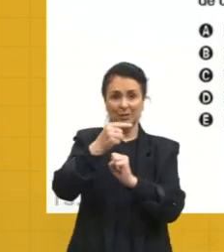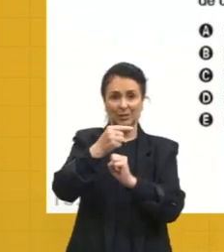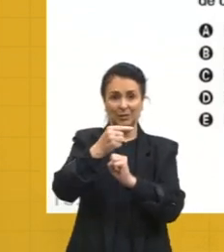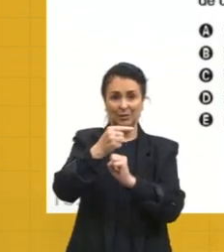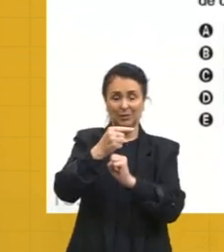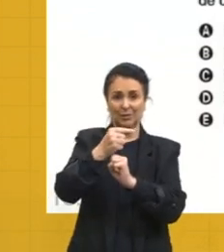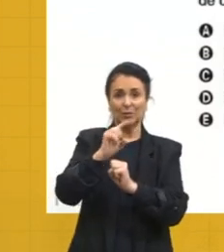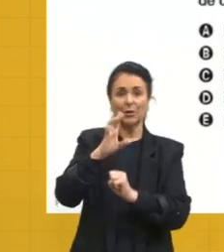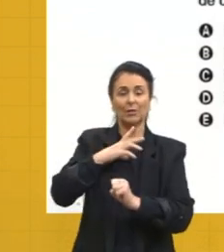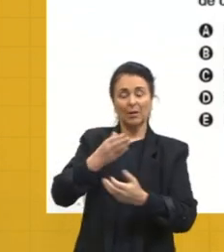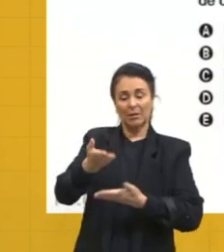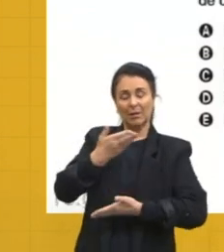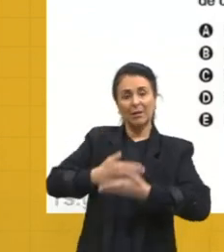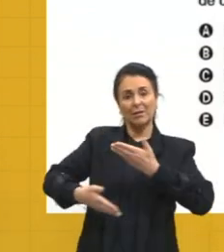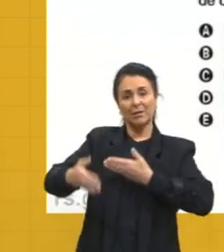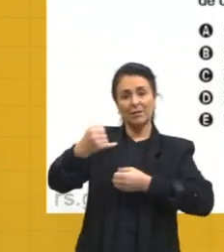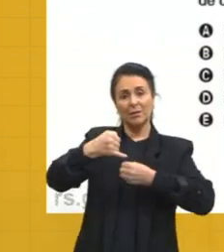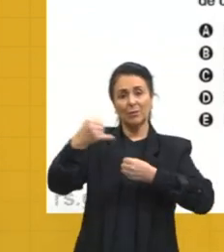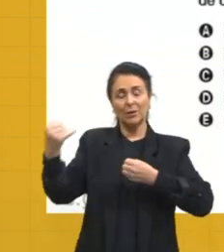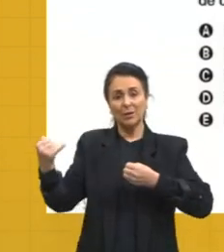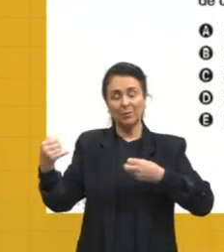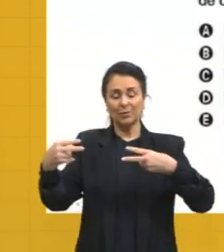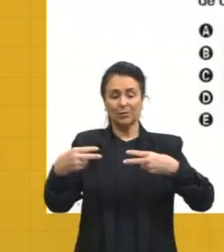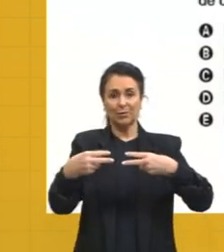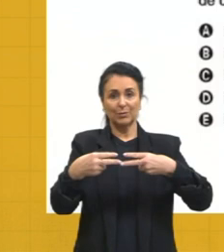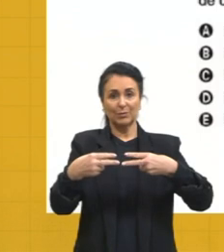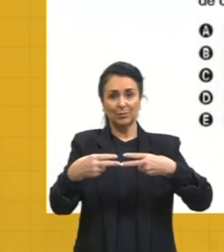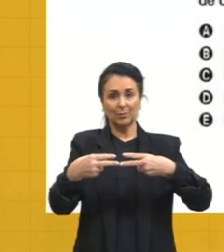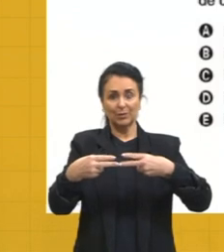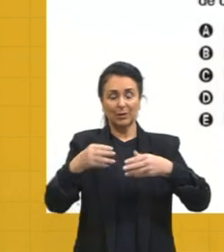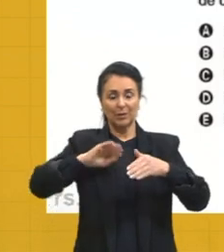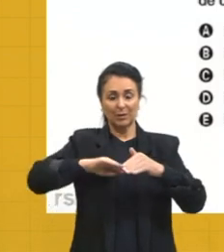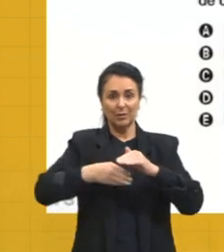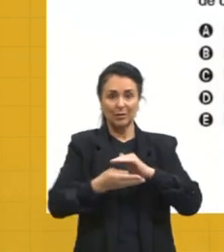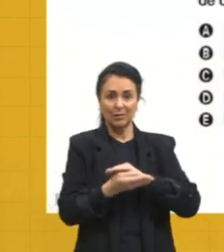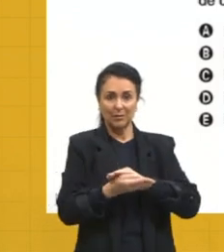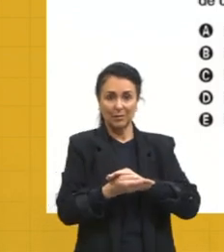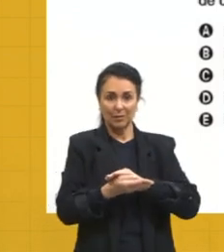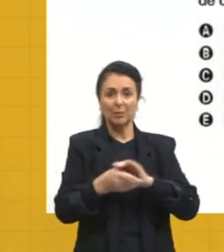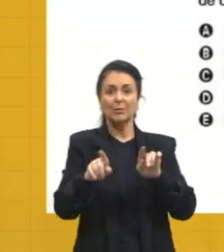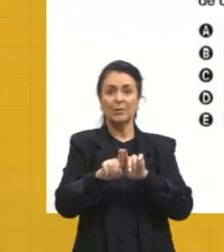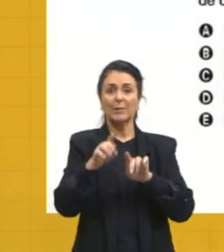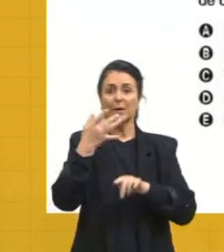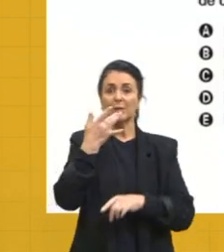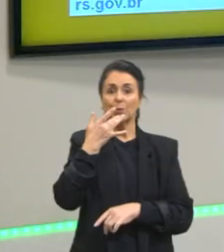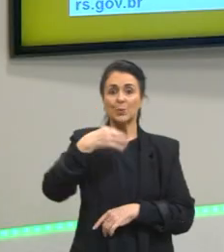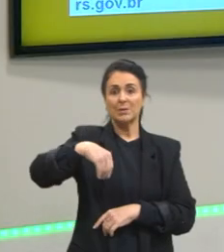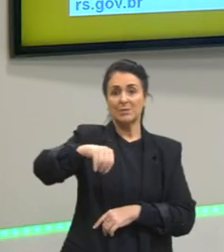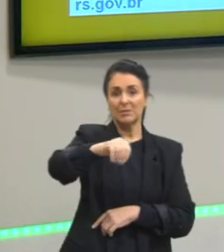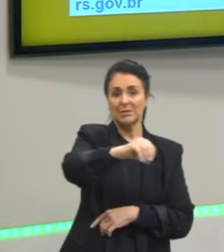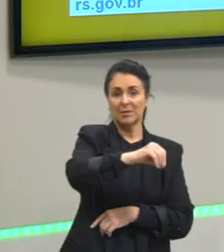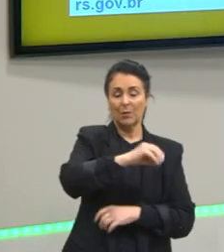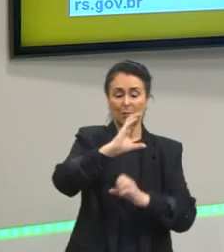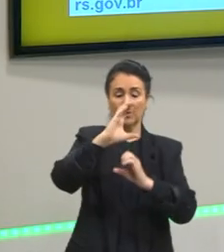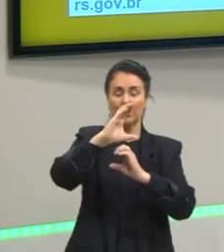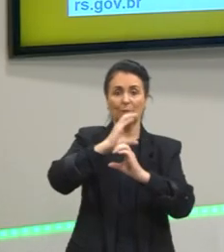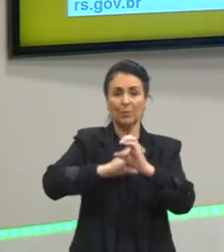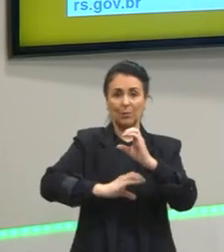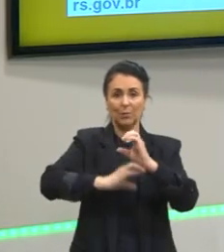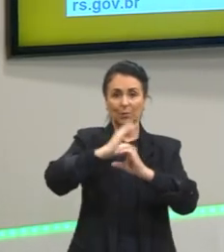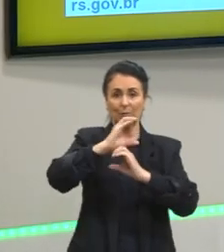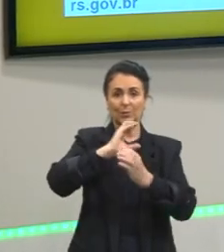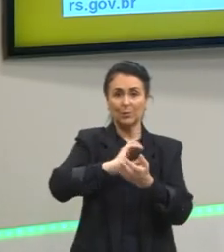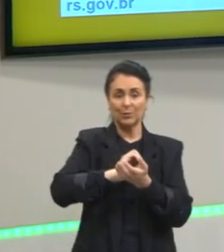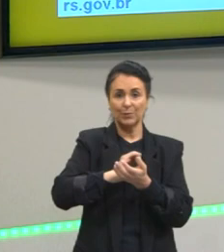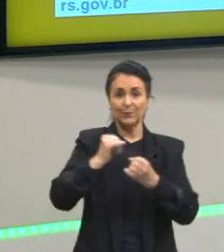interação íon-dipolo, né? Da atração do sal, que é um composto iônico, com as moléculas